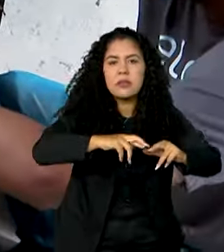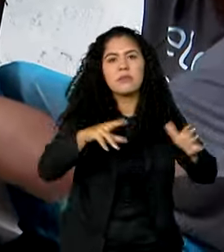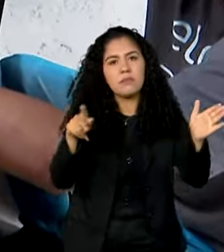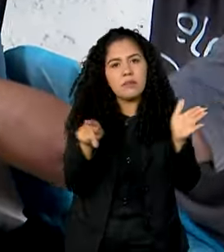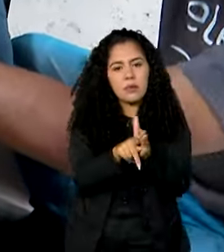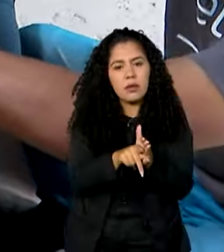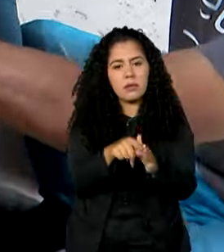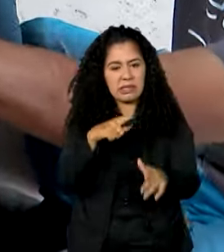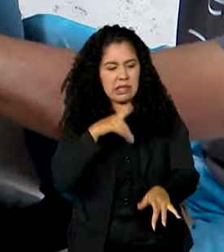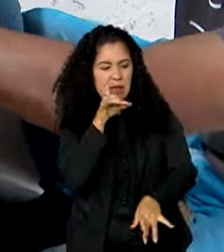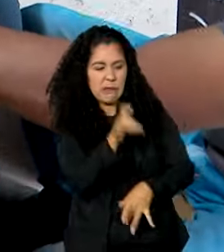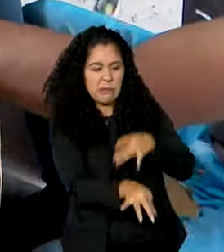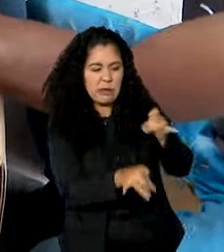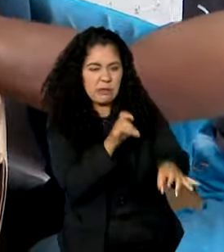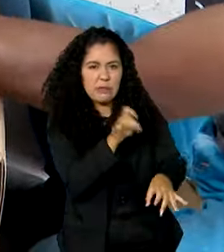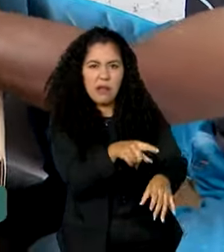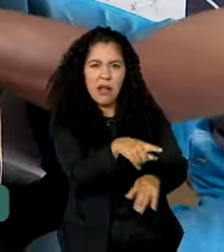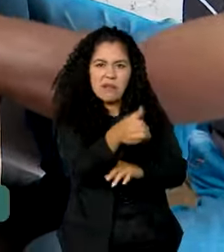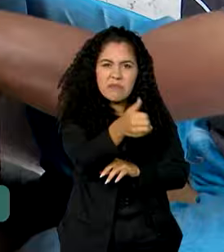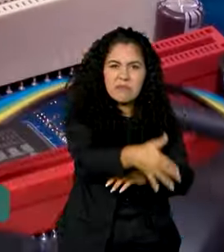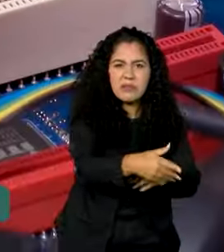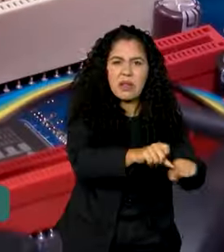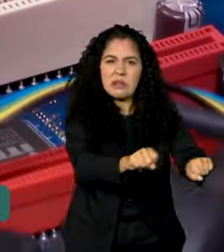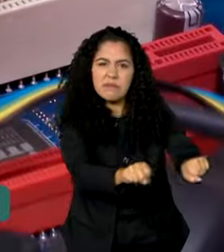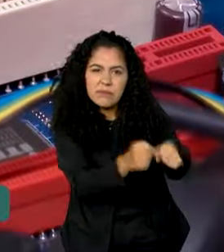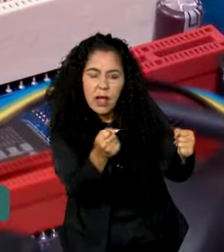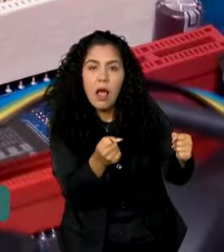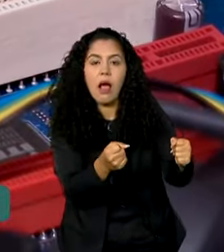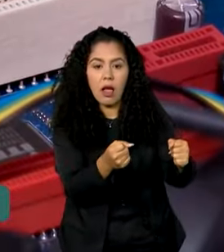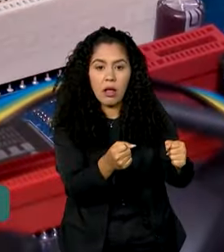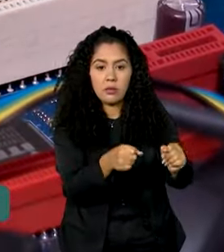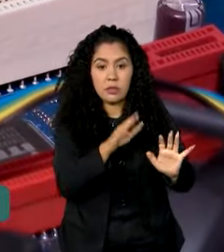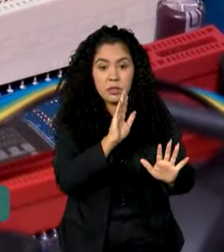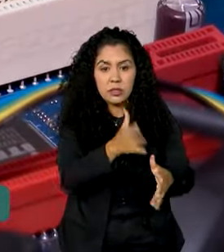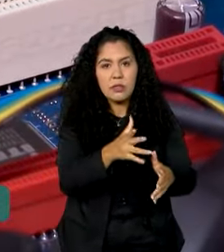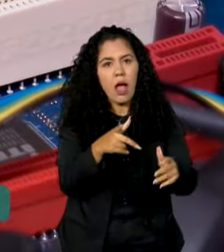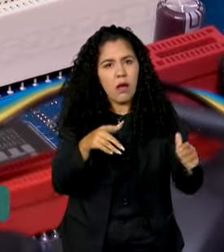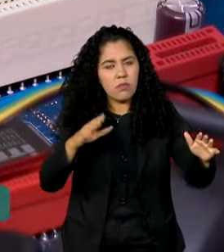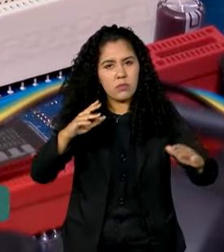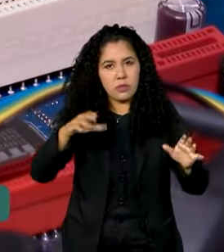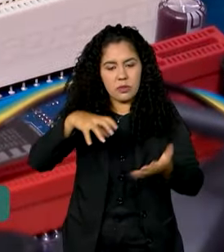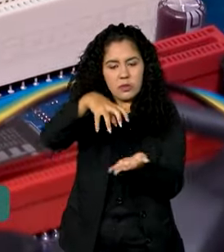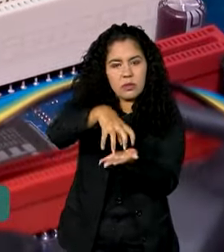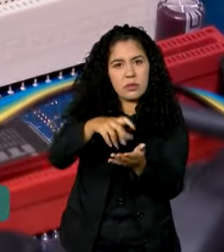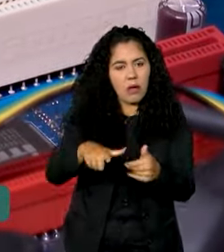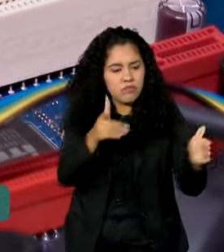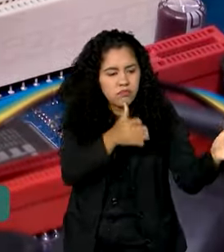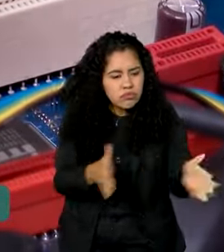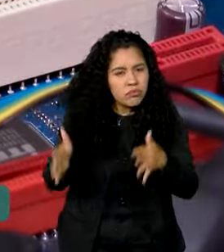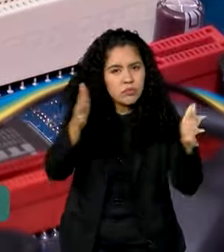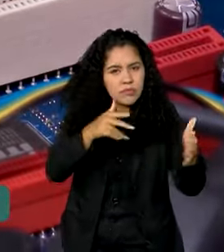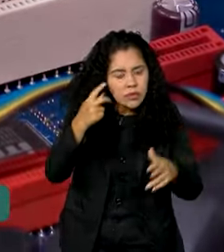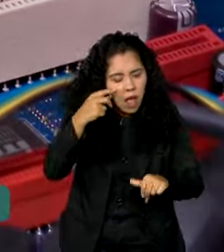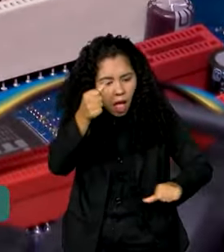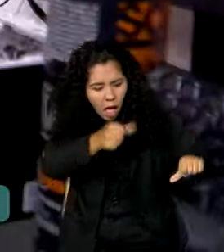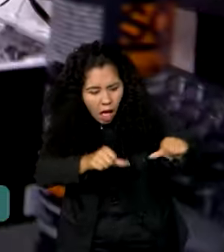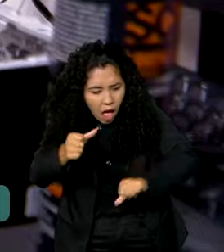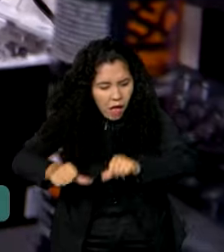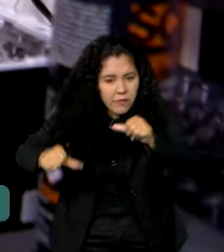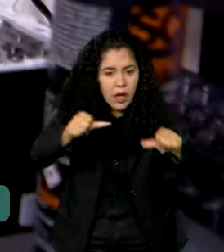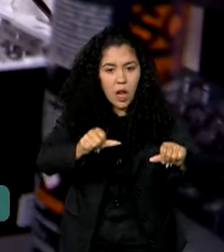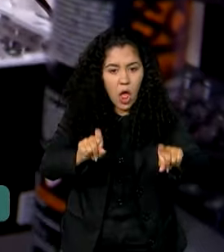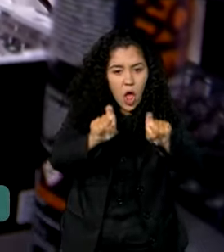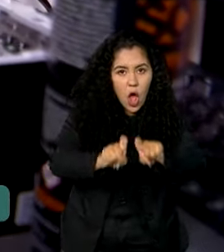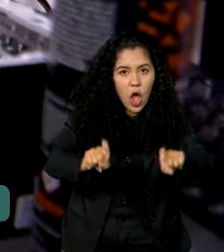estarem obsoletas ou danificadas. Após passar por centros de recondicionamento, esses computadores